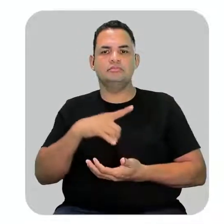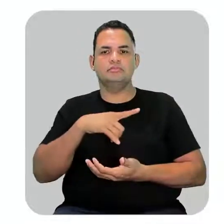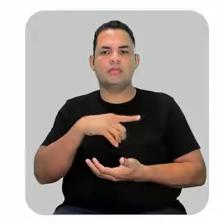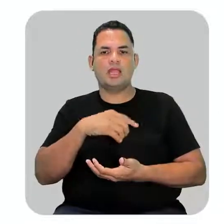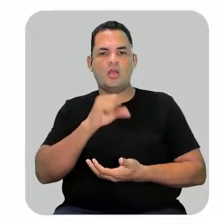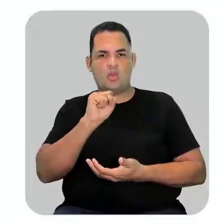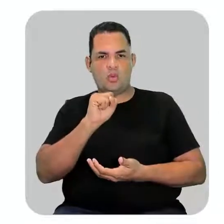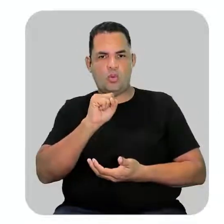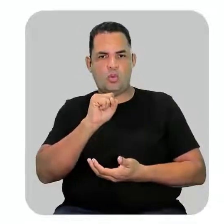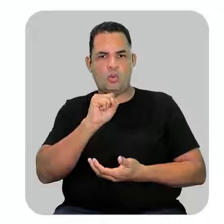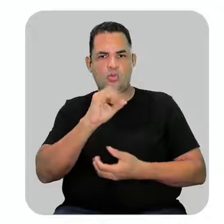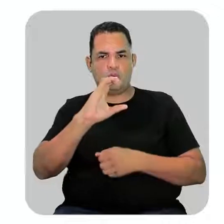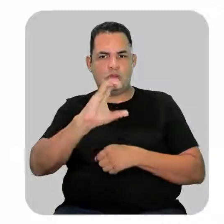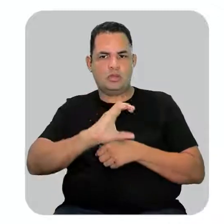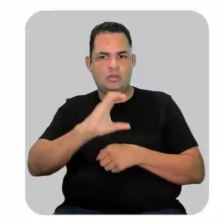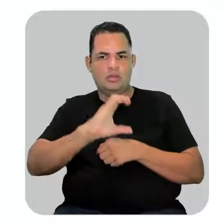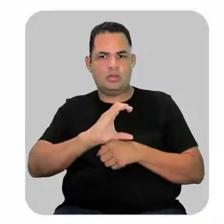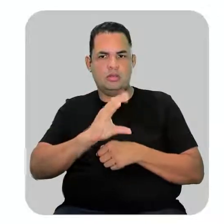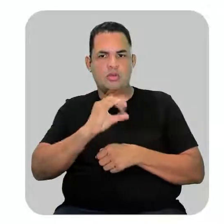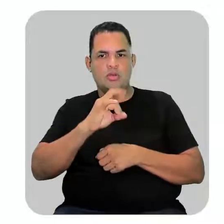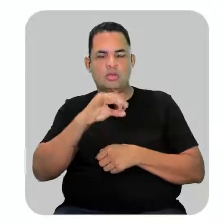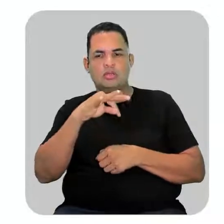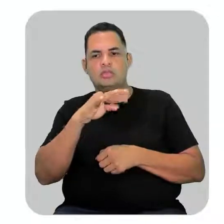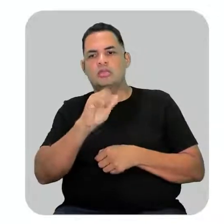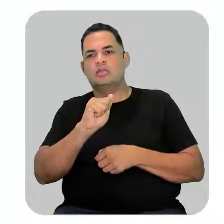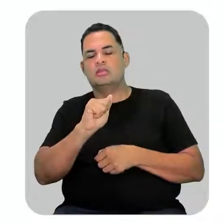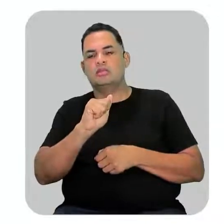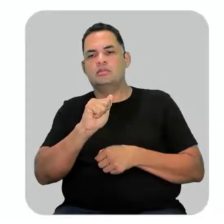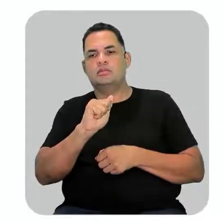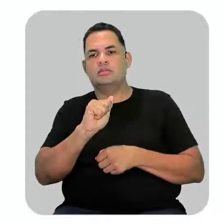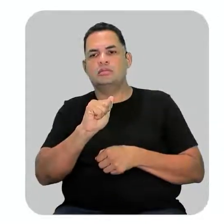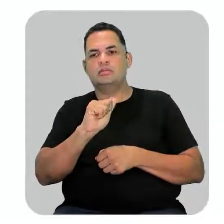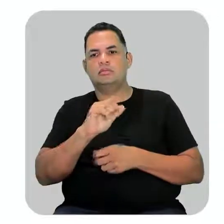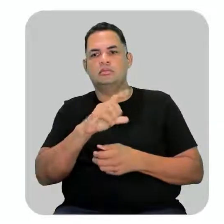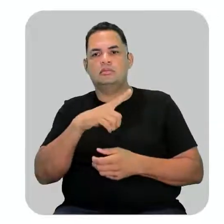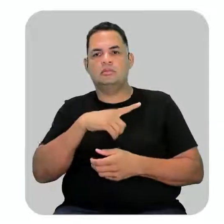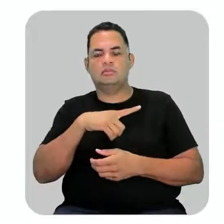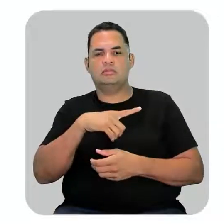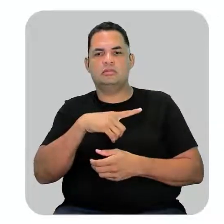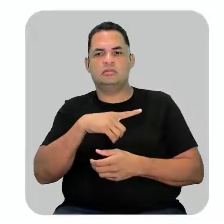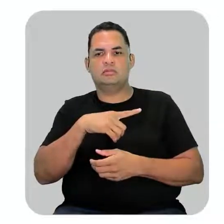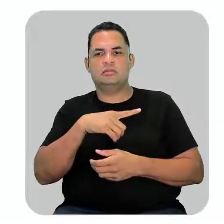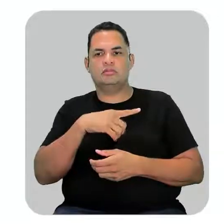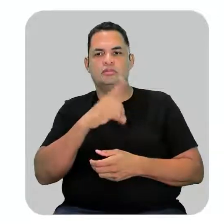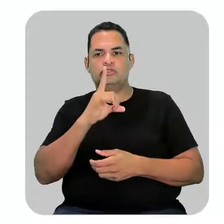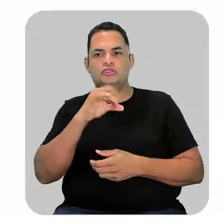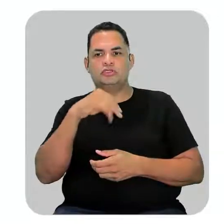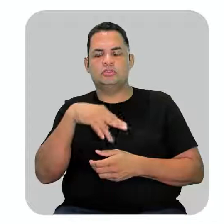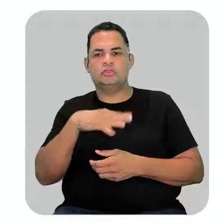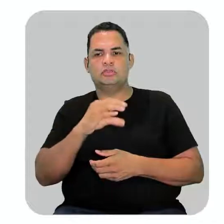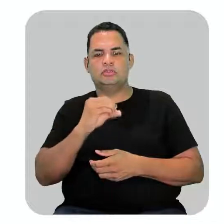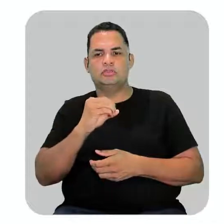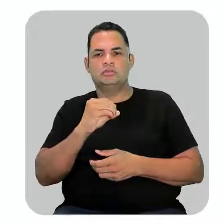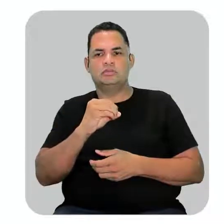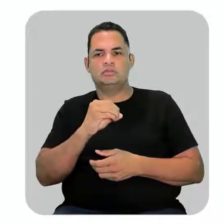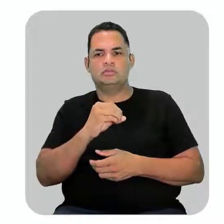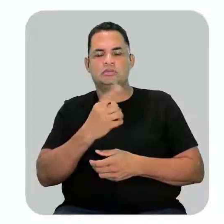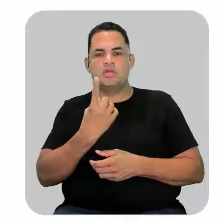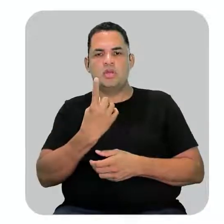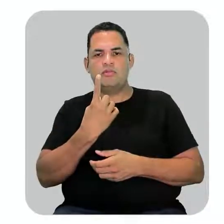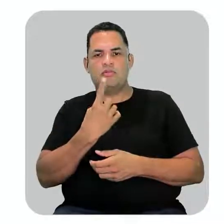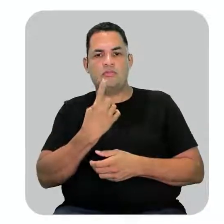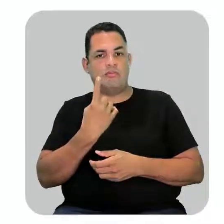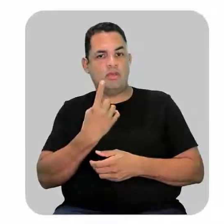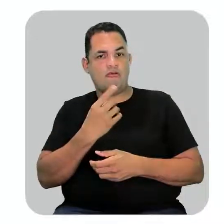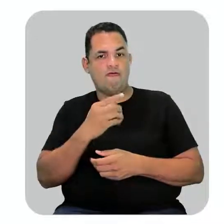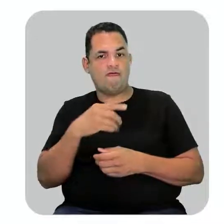carbonos então é ó como eu tenho um dieno então vou colocar uma vogal aqui a vogal